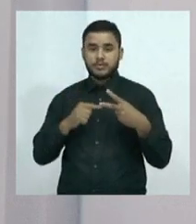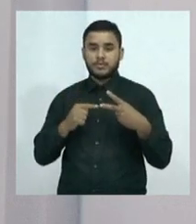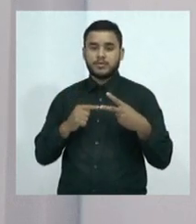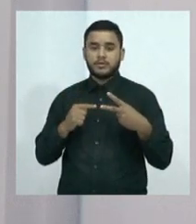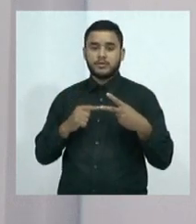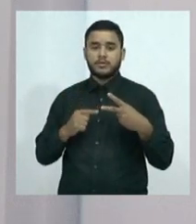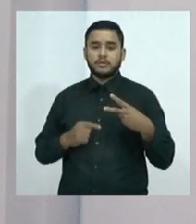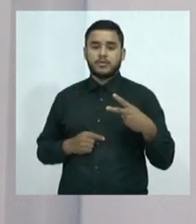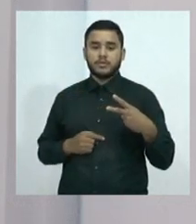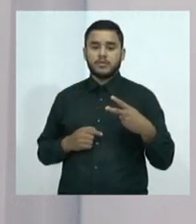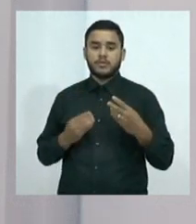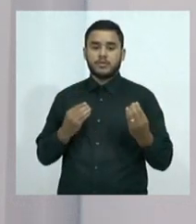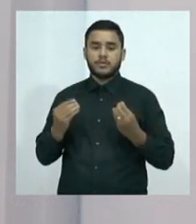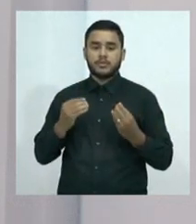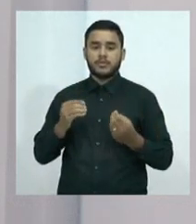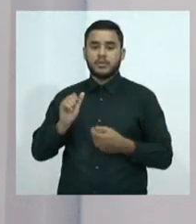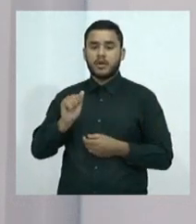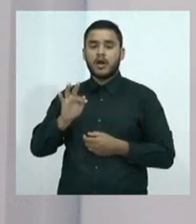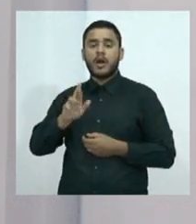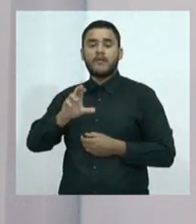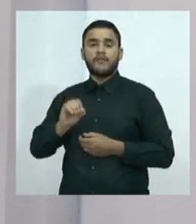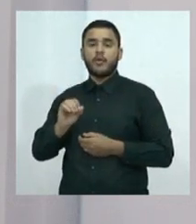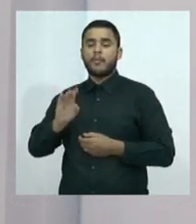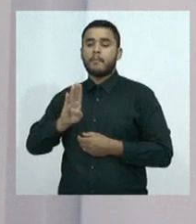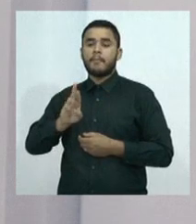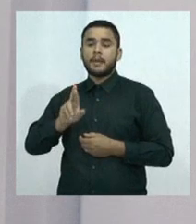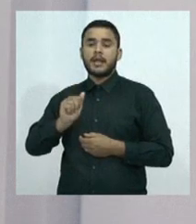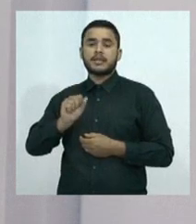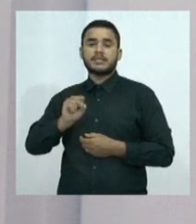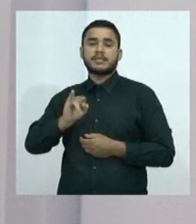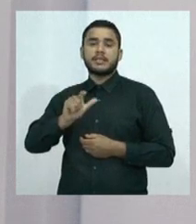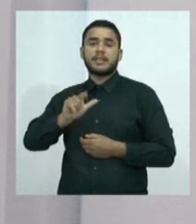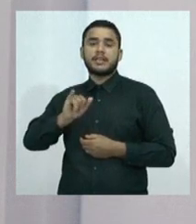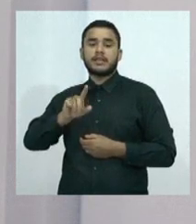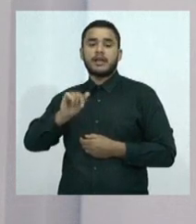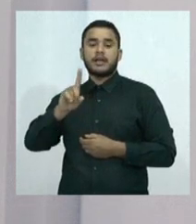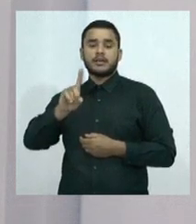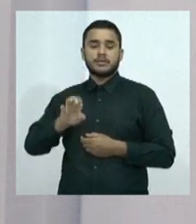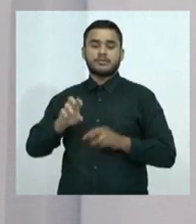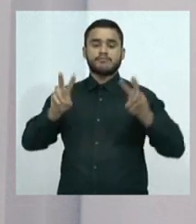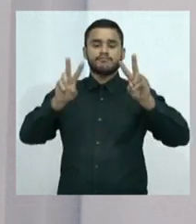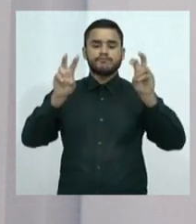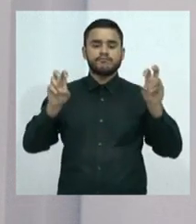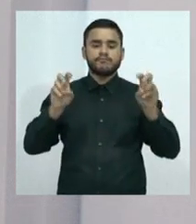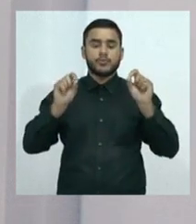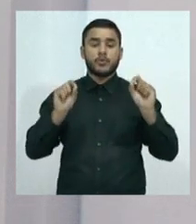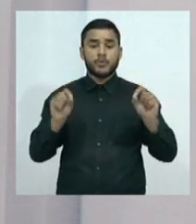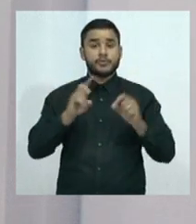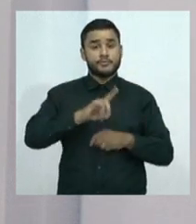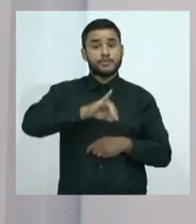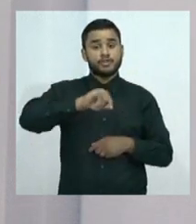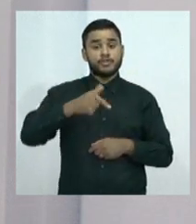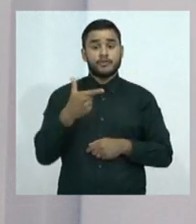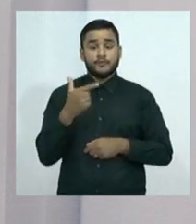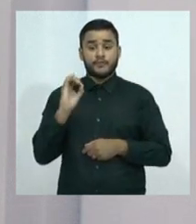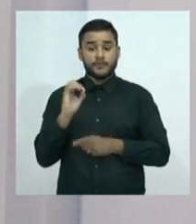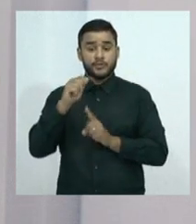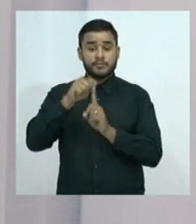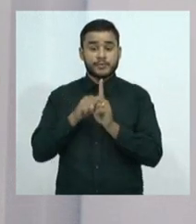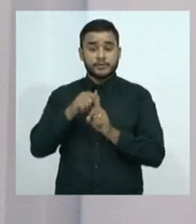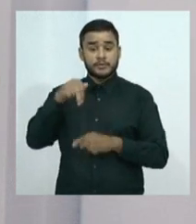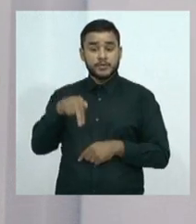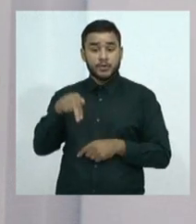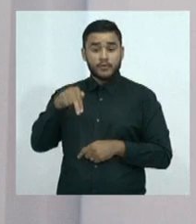-brasilidade, né, questão que hoje é muito importante até de tratar o tempo por ser o dia também da consciência Consciência